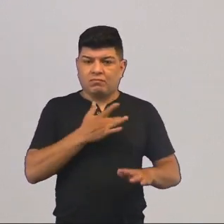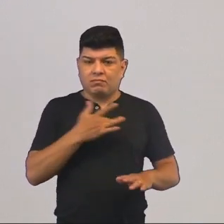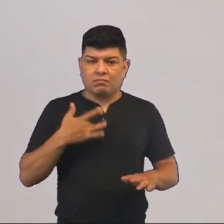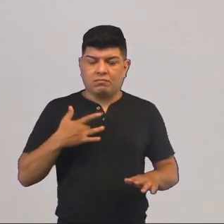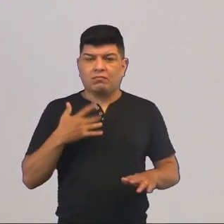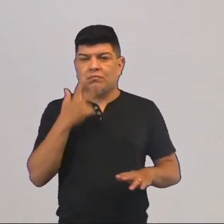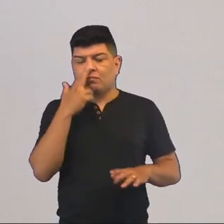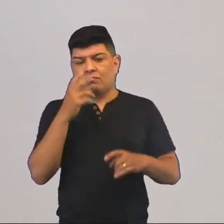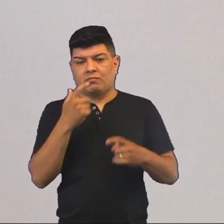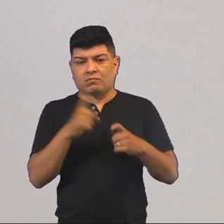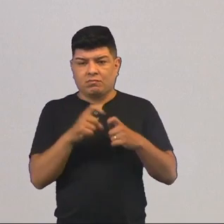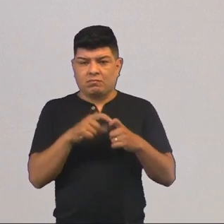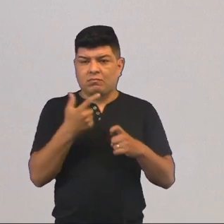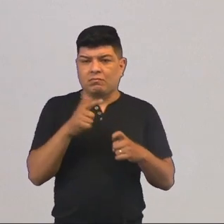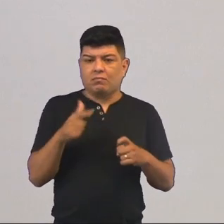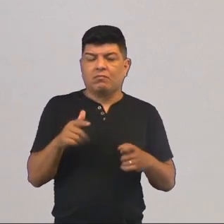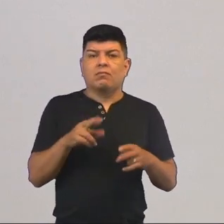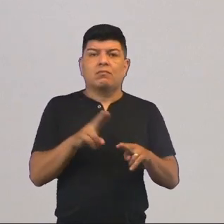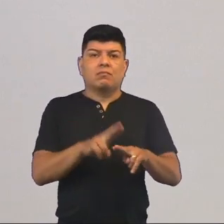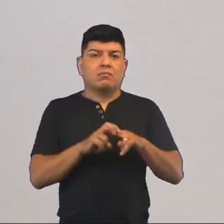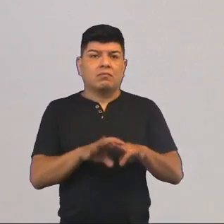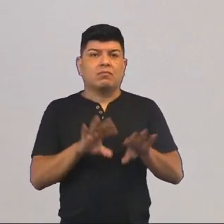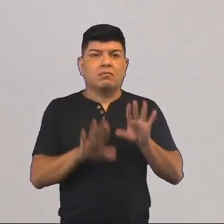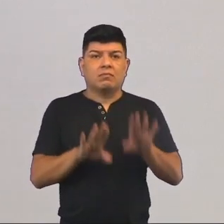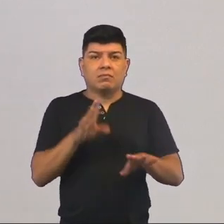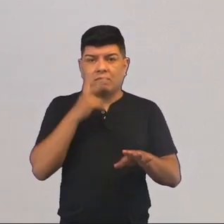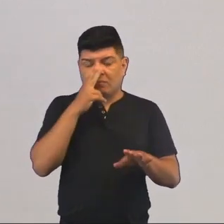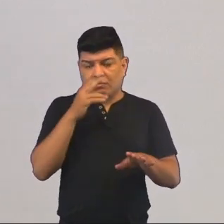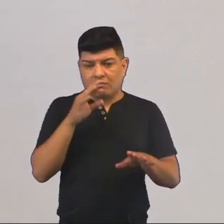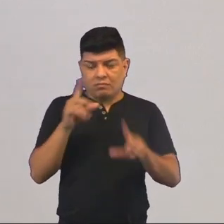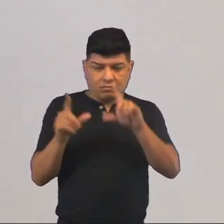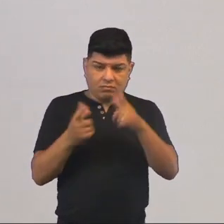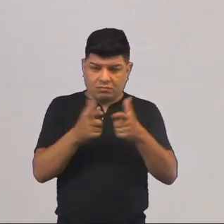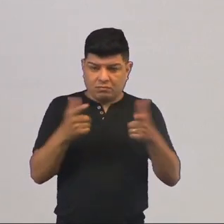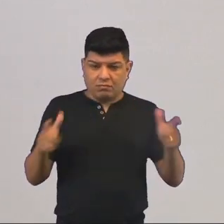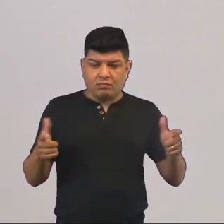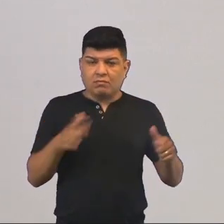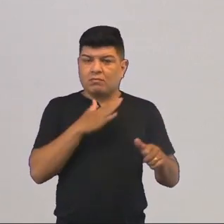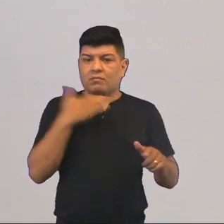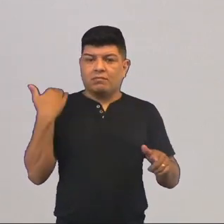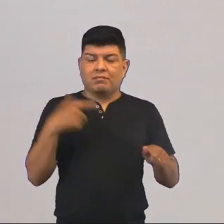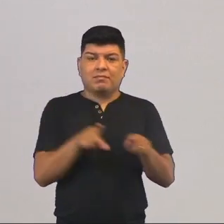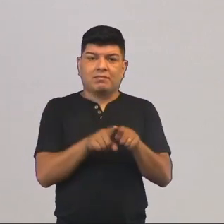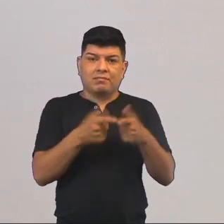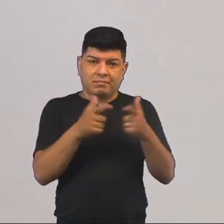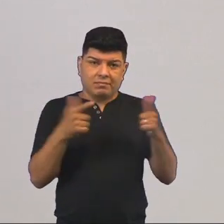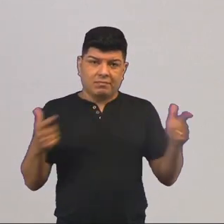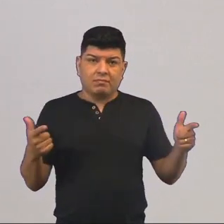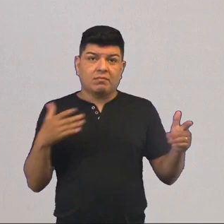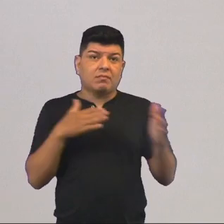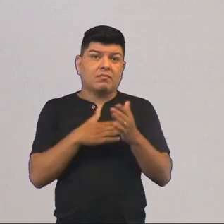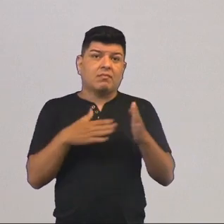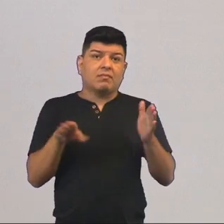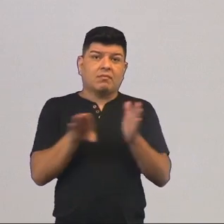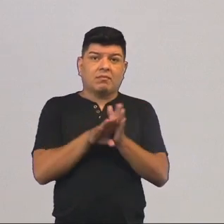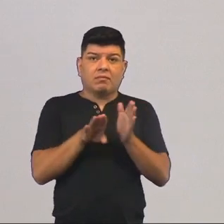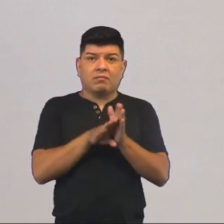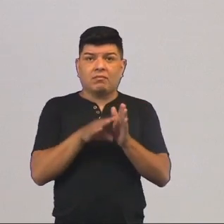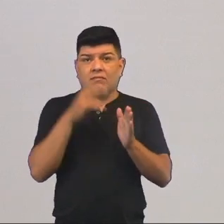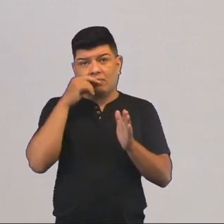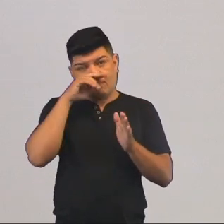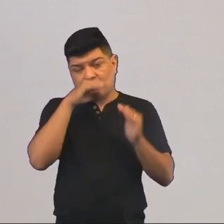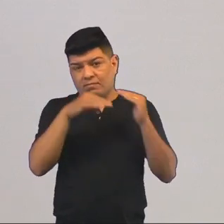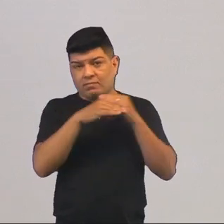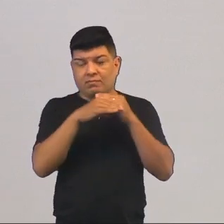havia condições médico-hospitalares. Então, ao mesmo tempo que as taxas de natalidade eram elevadas, a mortalidade também, até chegar ao nível